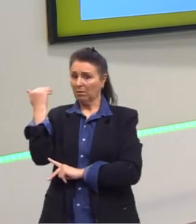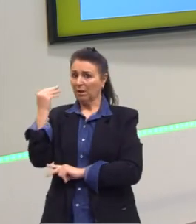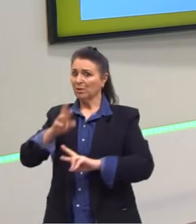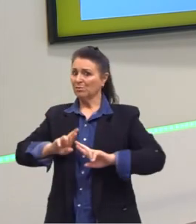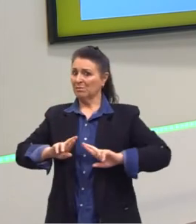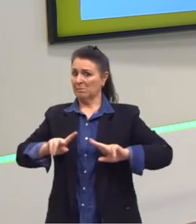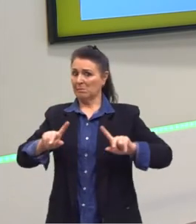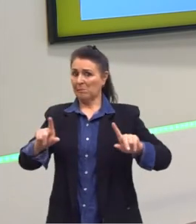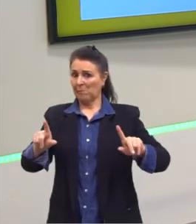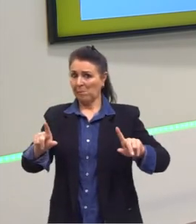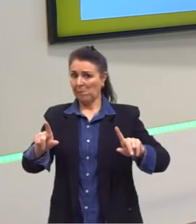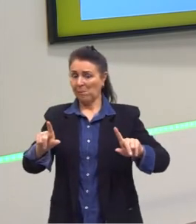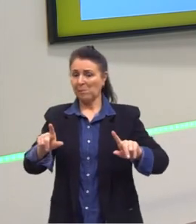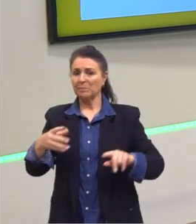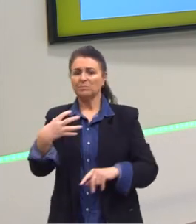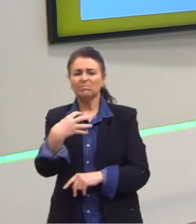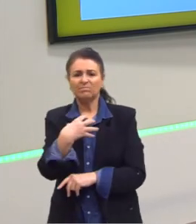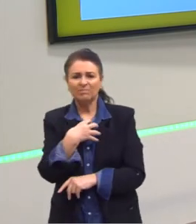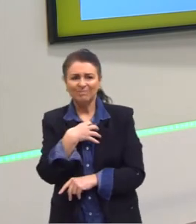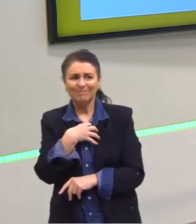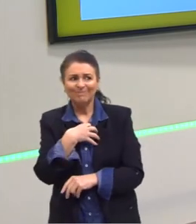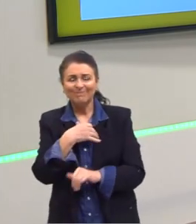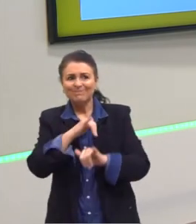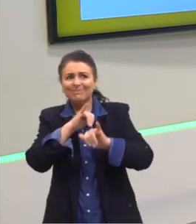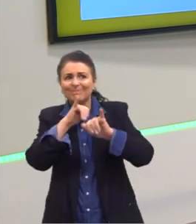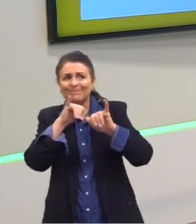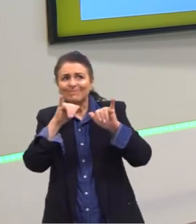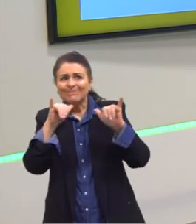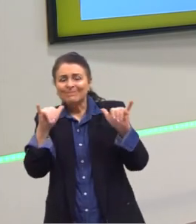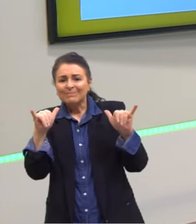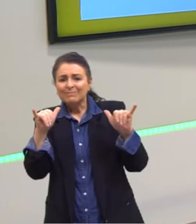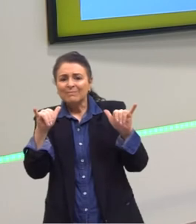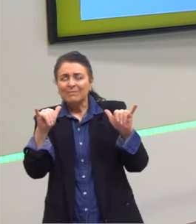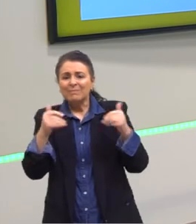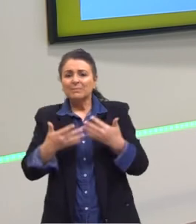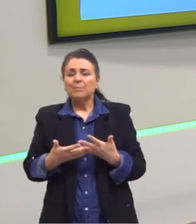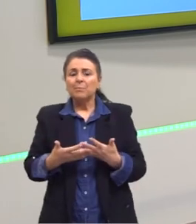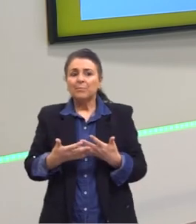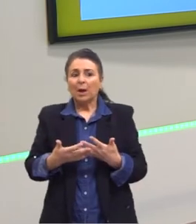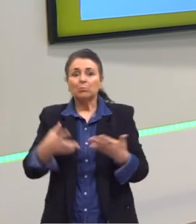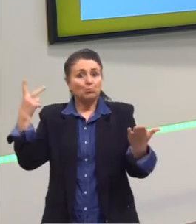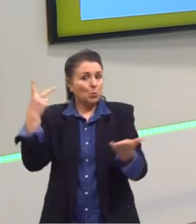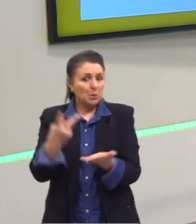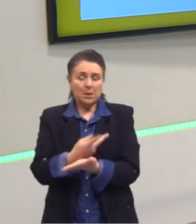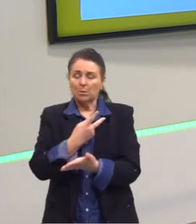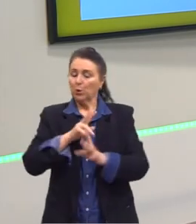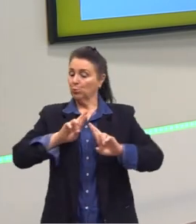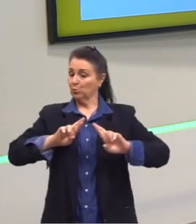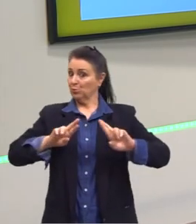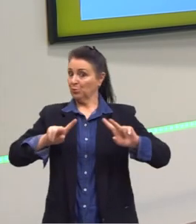como posso dizer, um grande acontecimento.